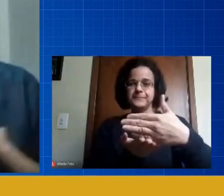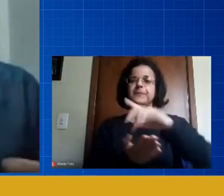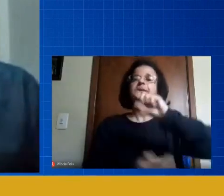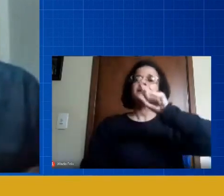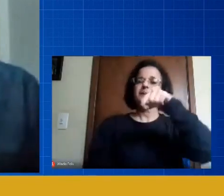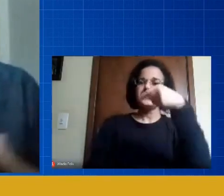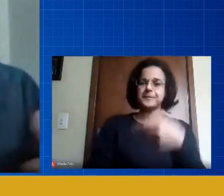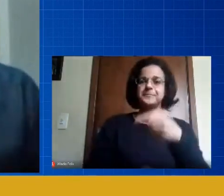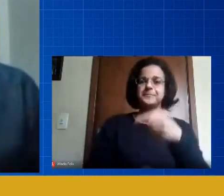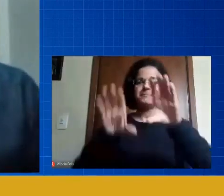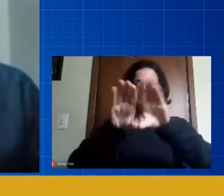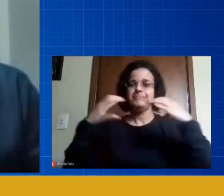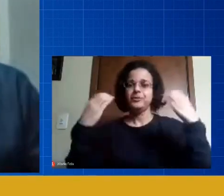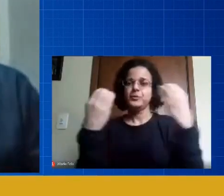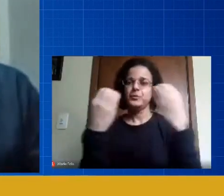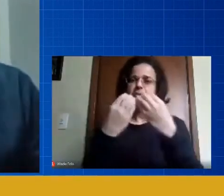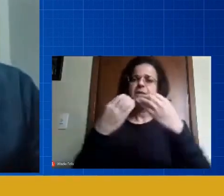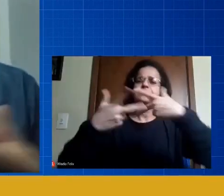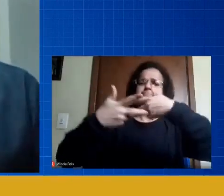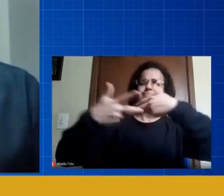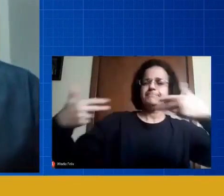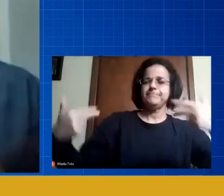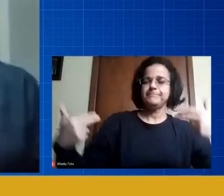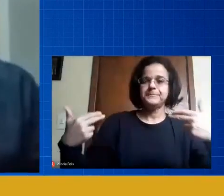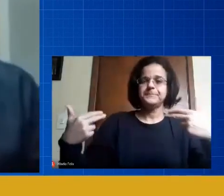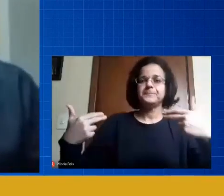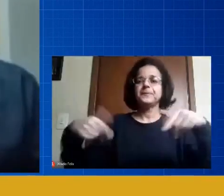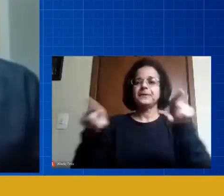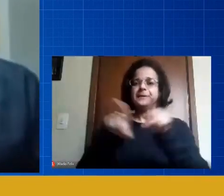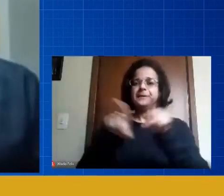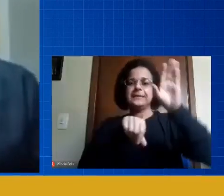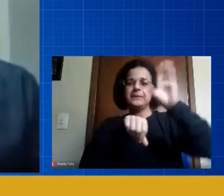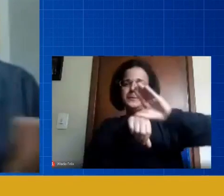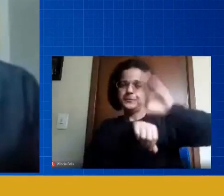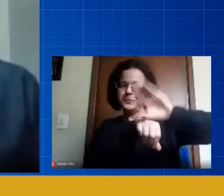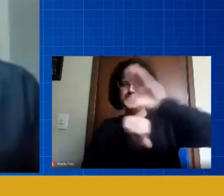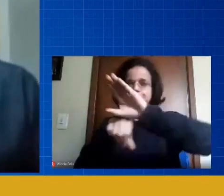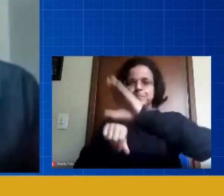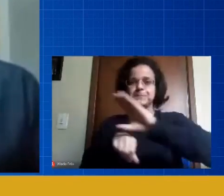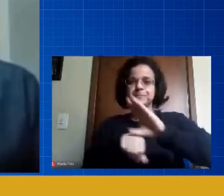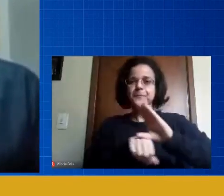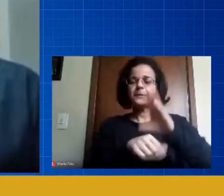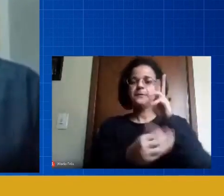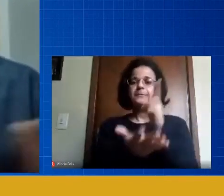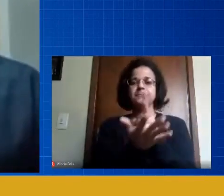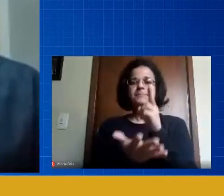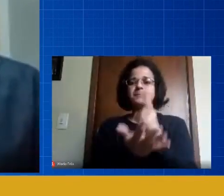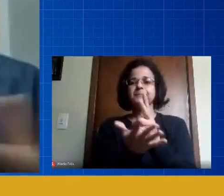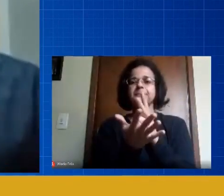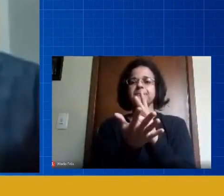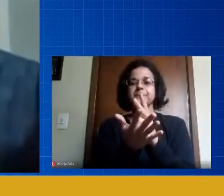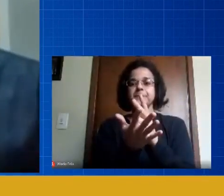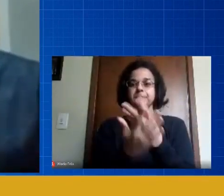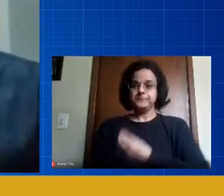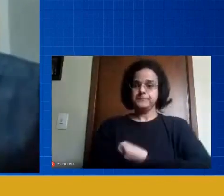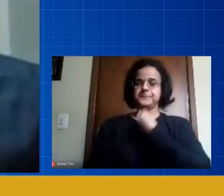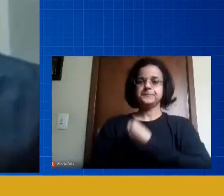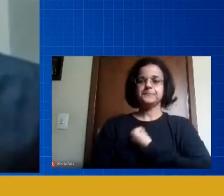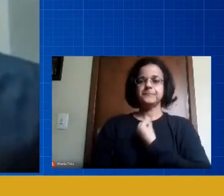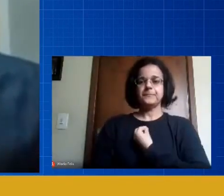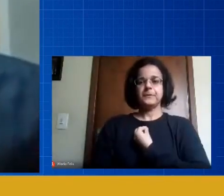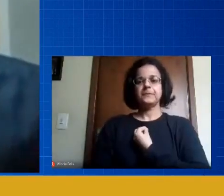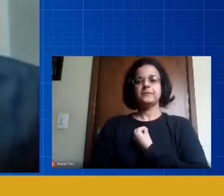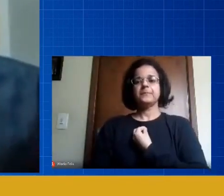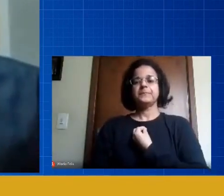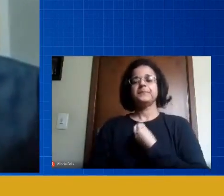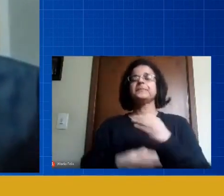fazer congressos, congressos, congressos, muitos cursos, sempre presenciais, muita coisa no presencial,